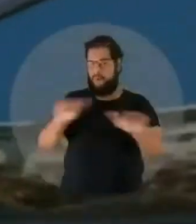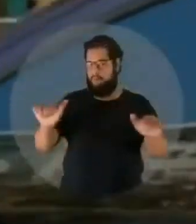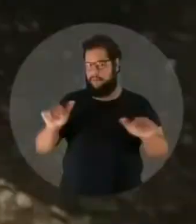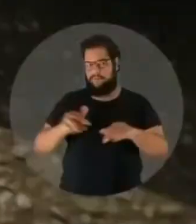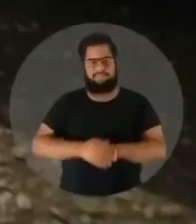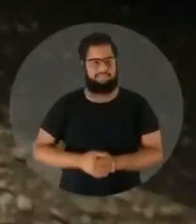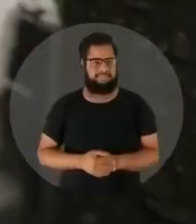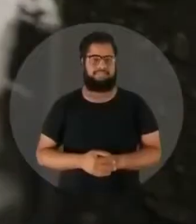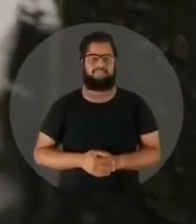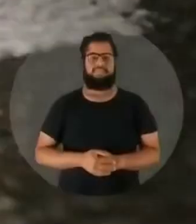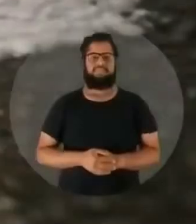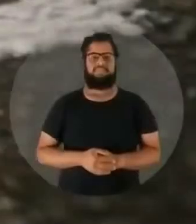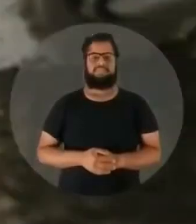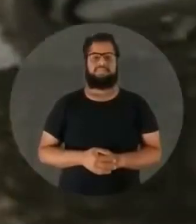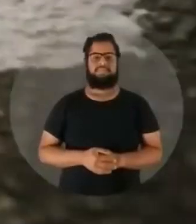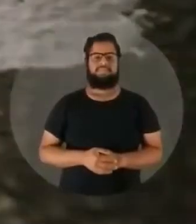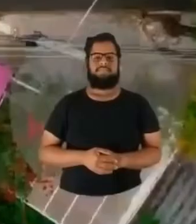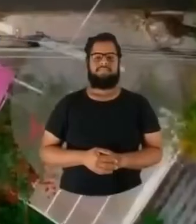e Serasa.